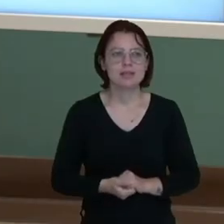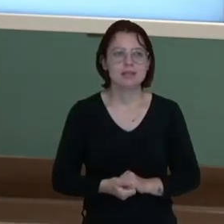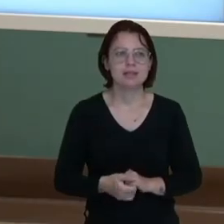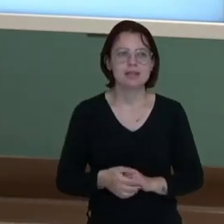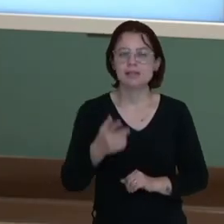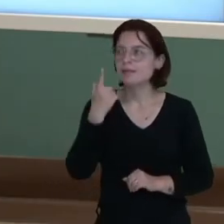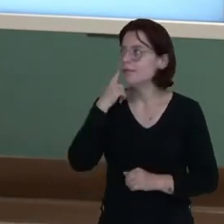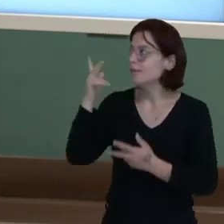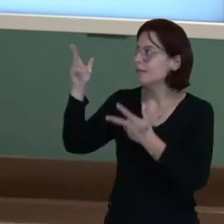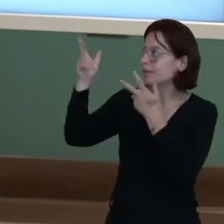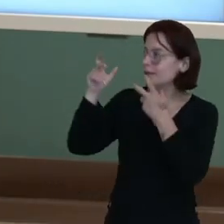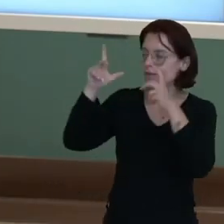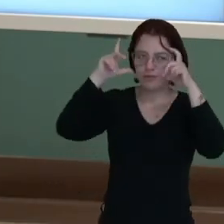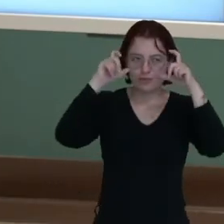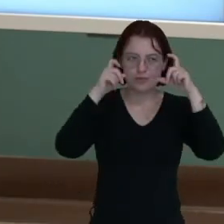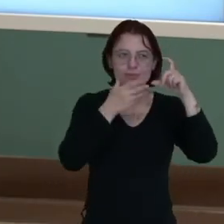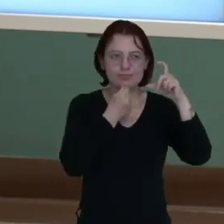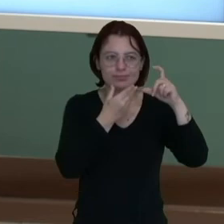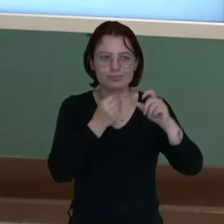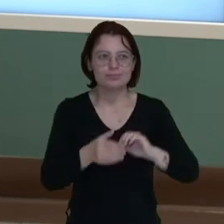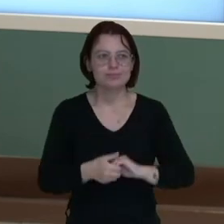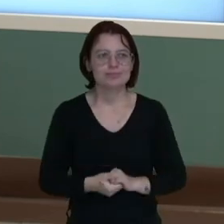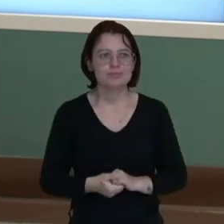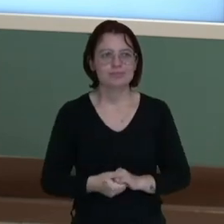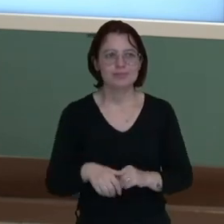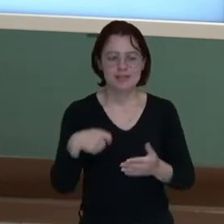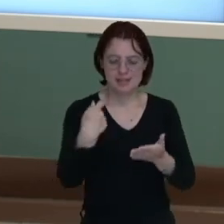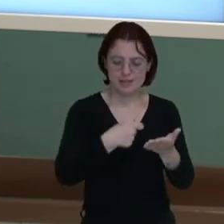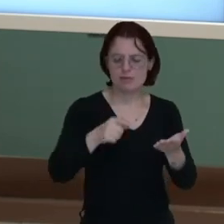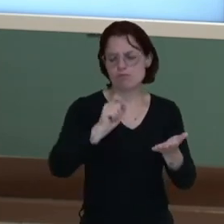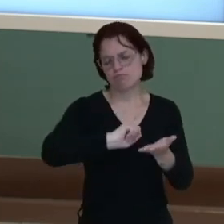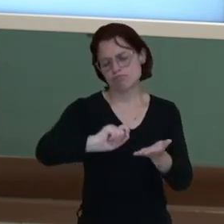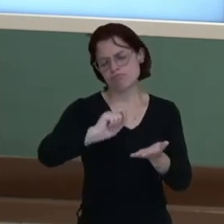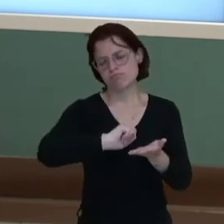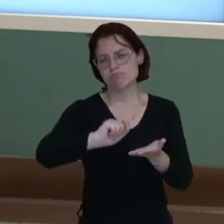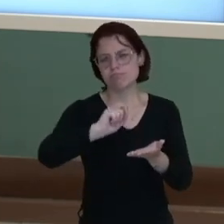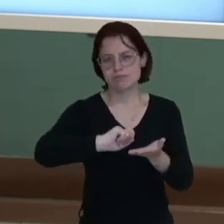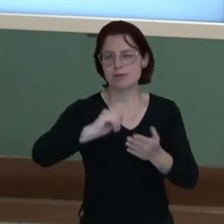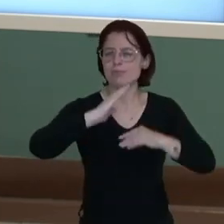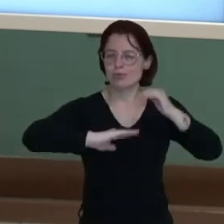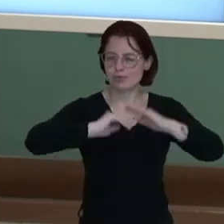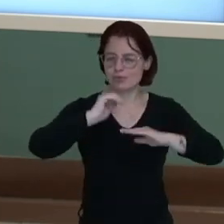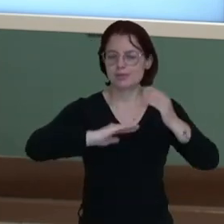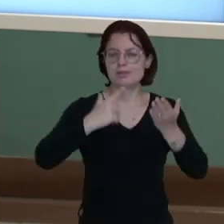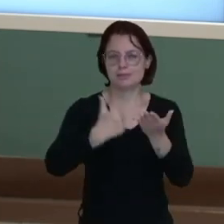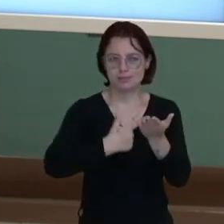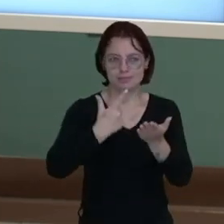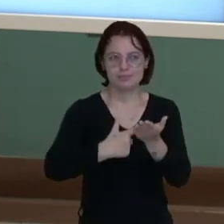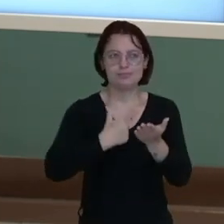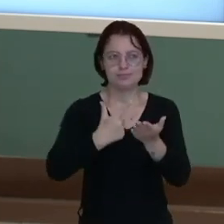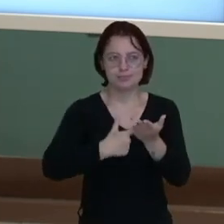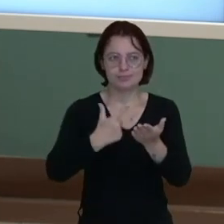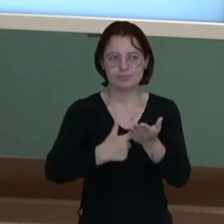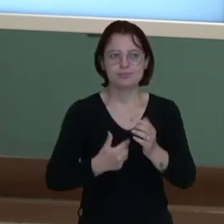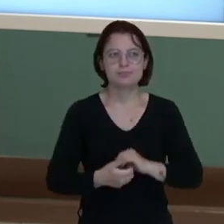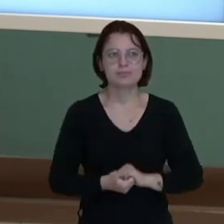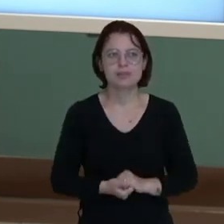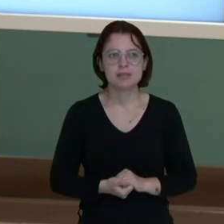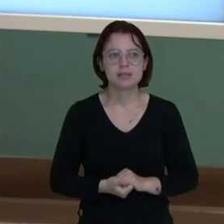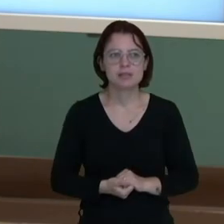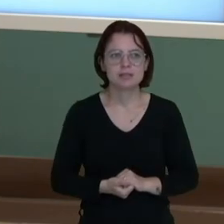para que a gente também se familiarize, né, ali escrevendo, né, fazendo essa produção científica e racional.